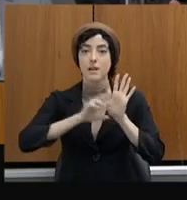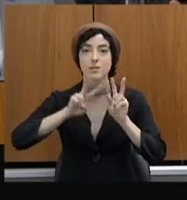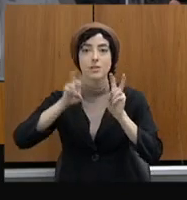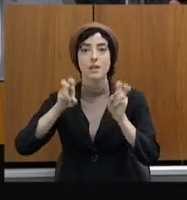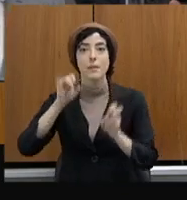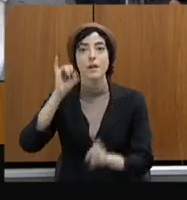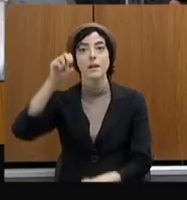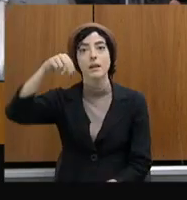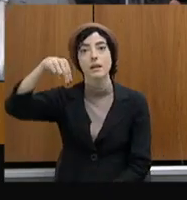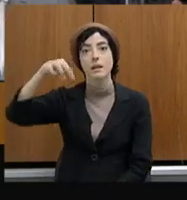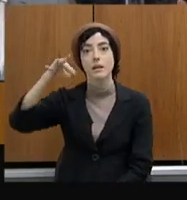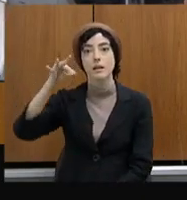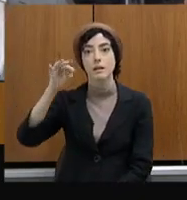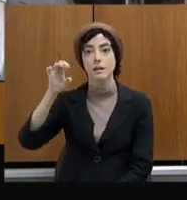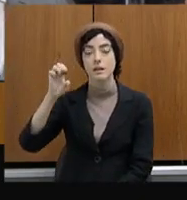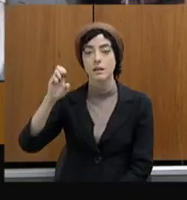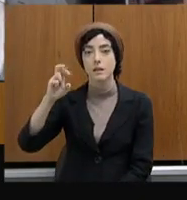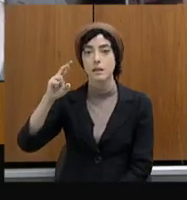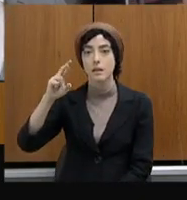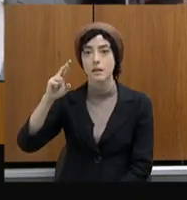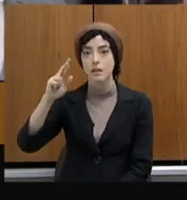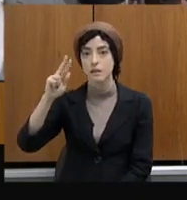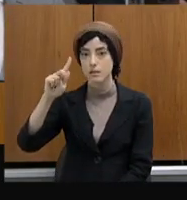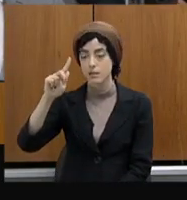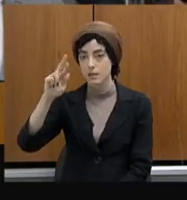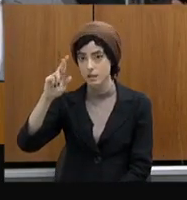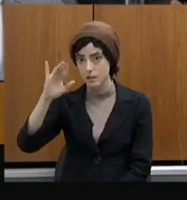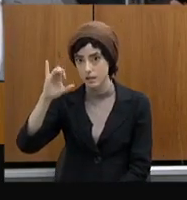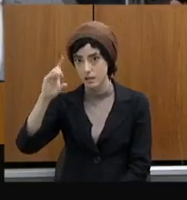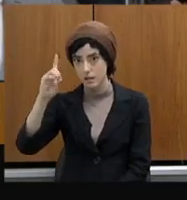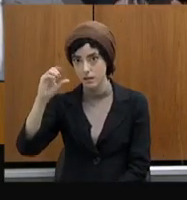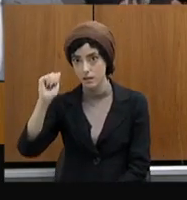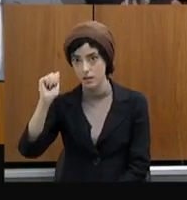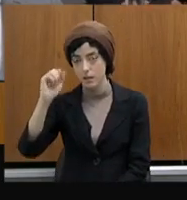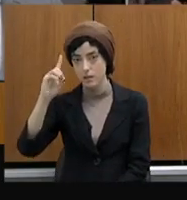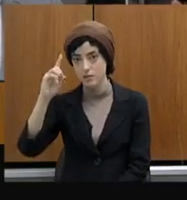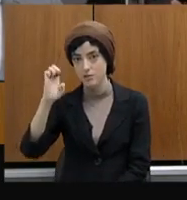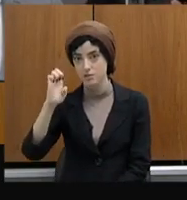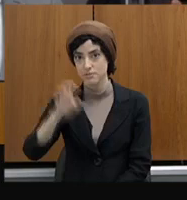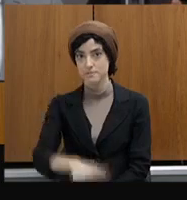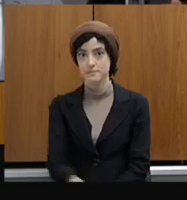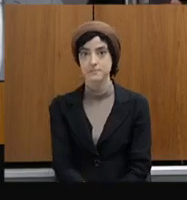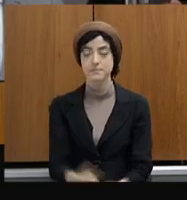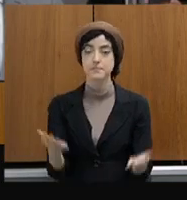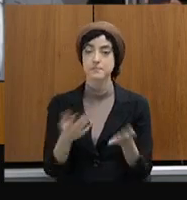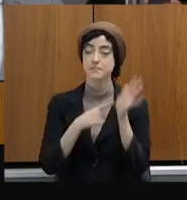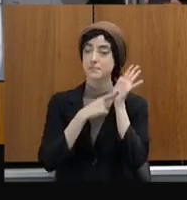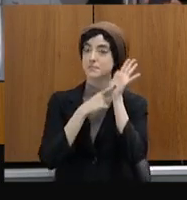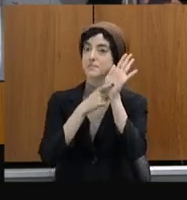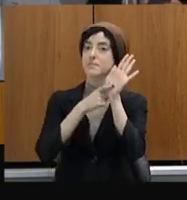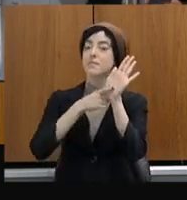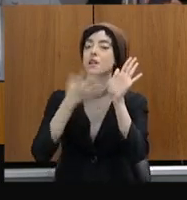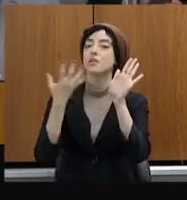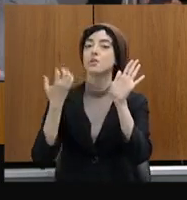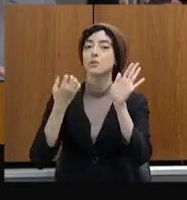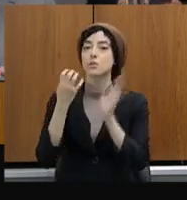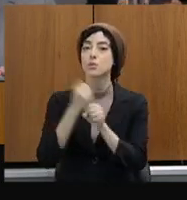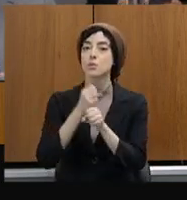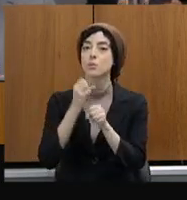Esse, esses são os números relativos aos procedimentos. Nós tivemos,